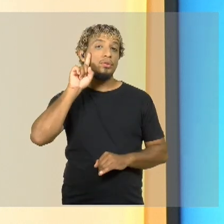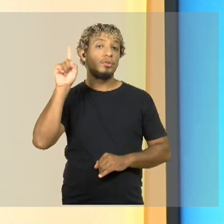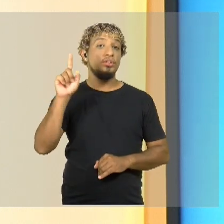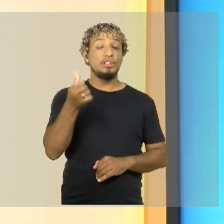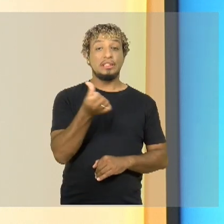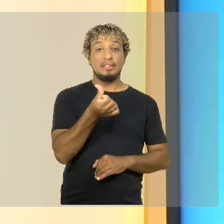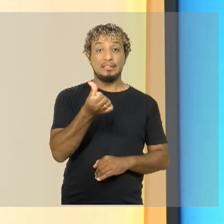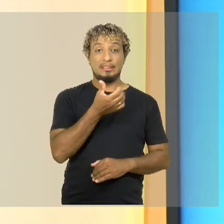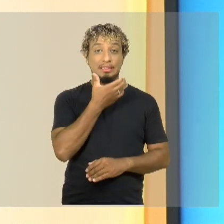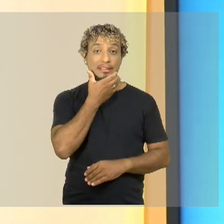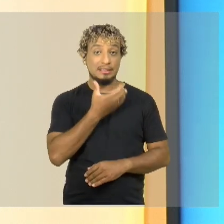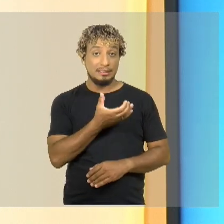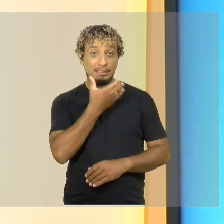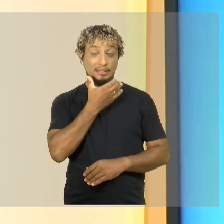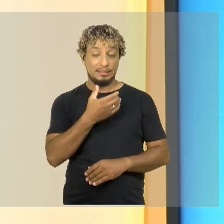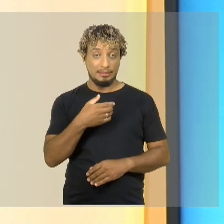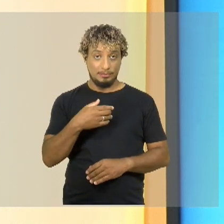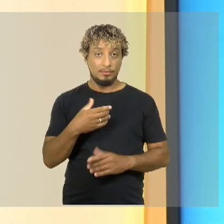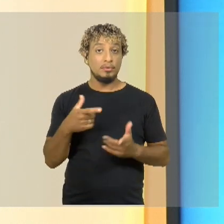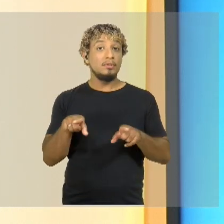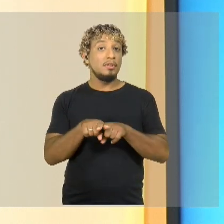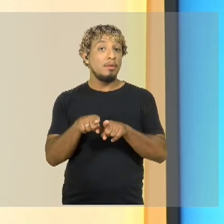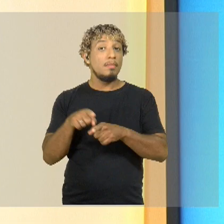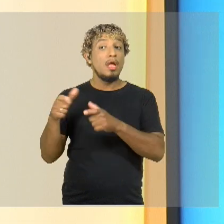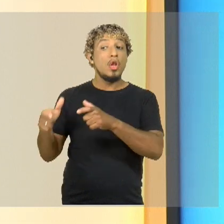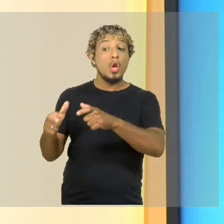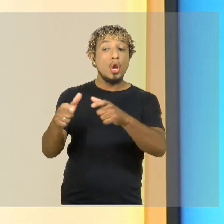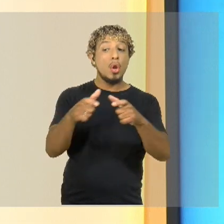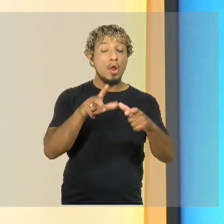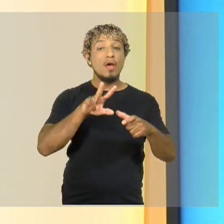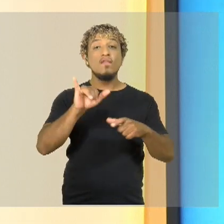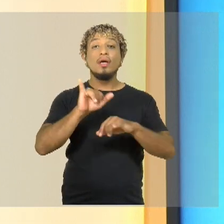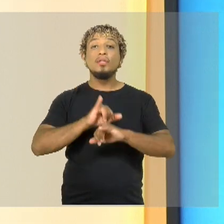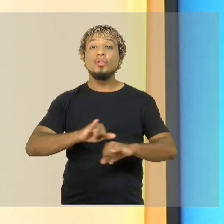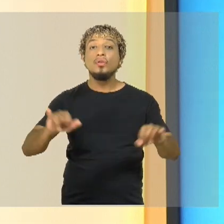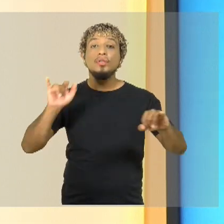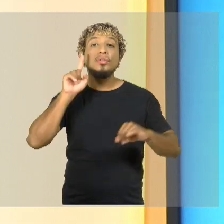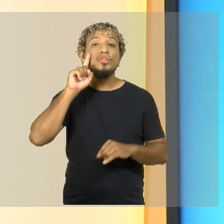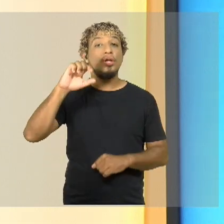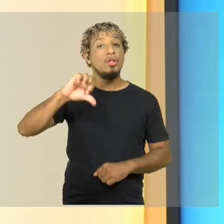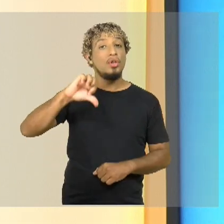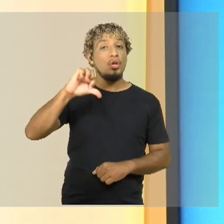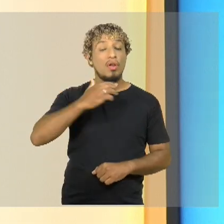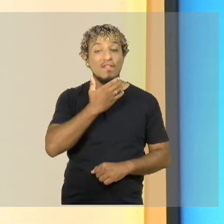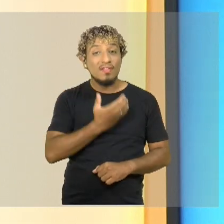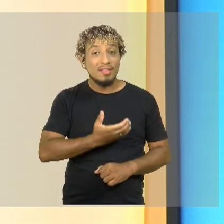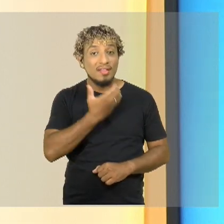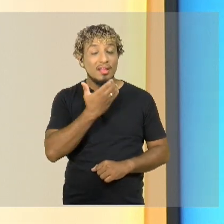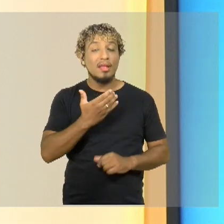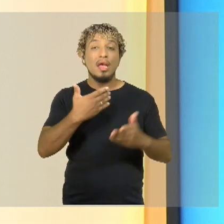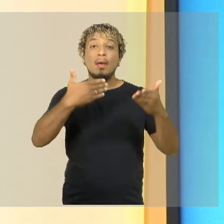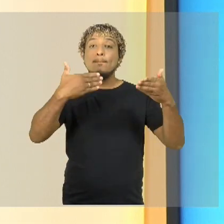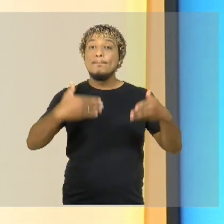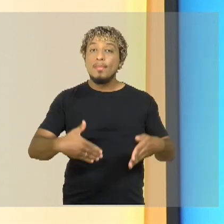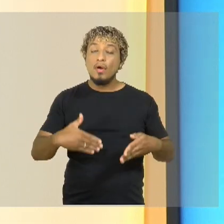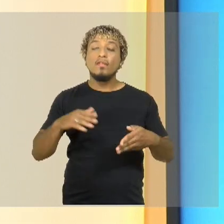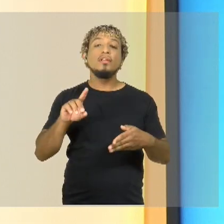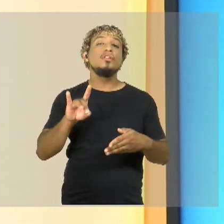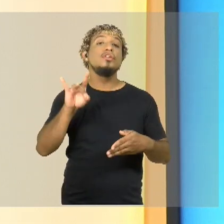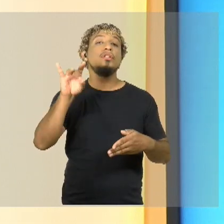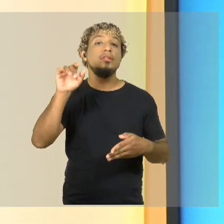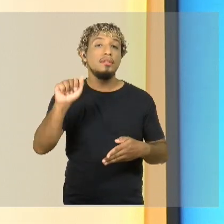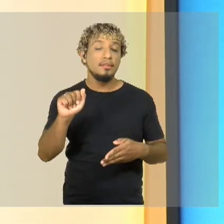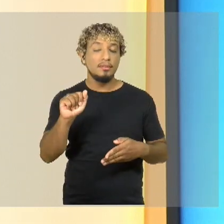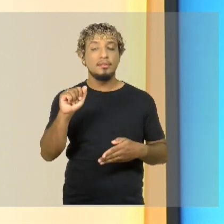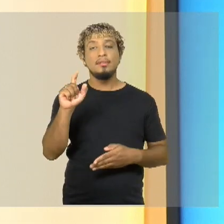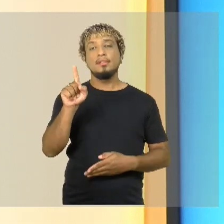6 de dezembro. Já os locais de aplicação serão divulgados no dia 9. E o exame está previsto para ser realizado